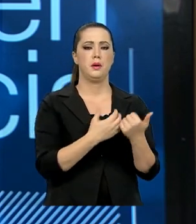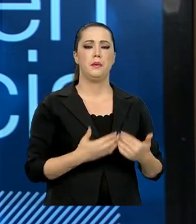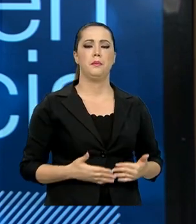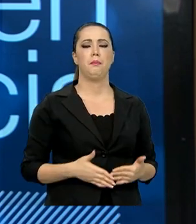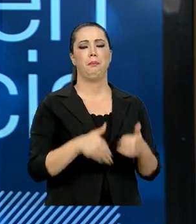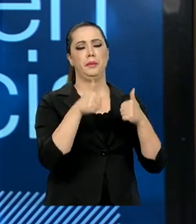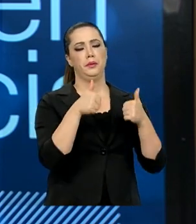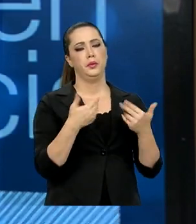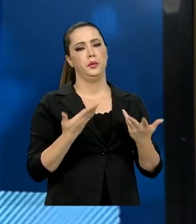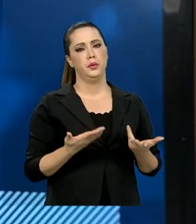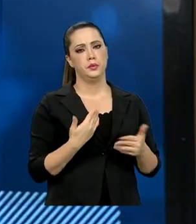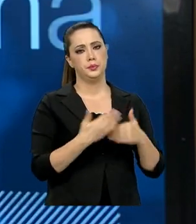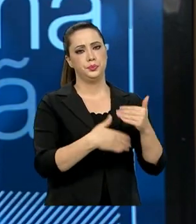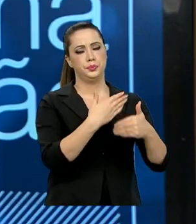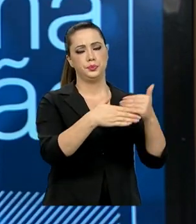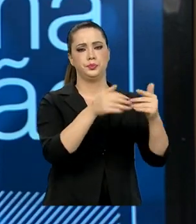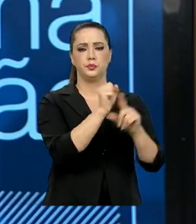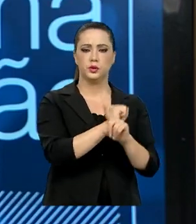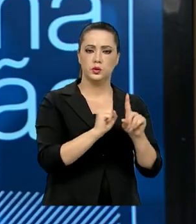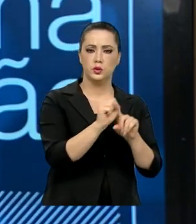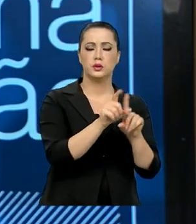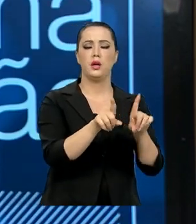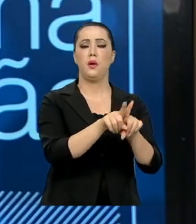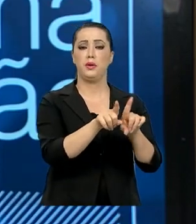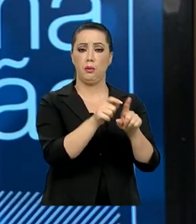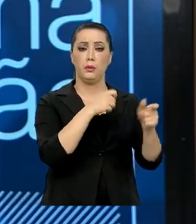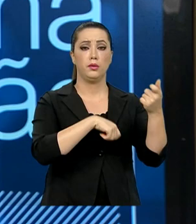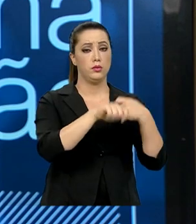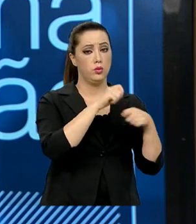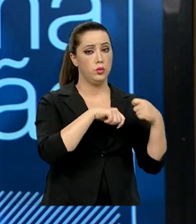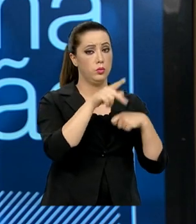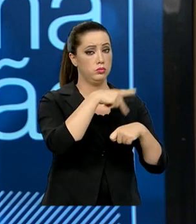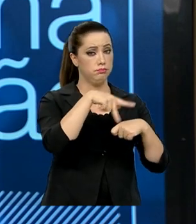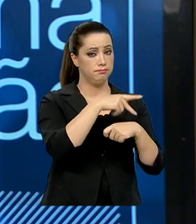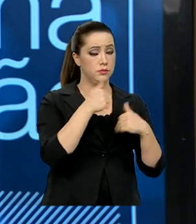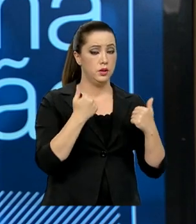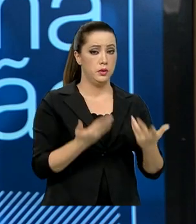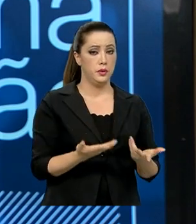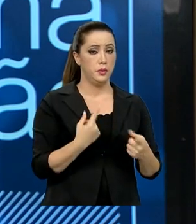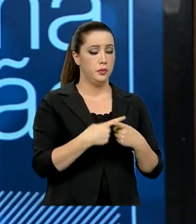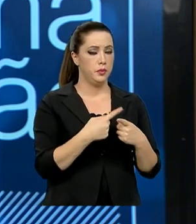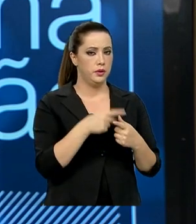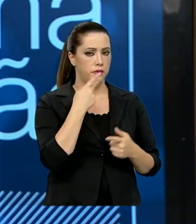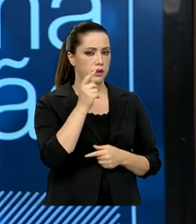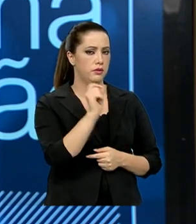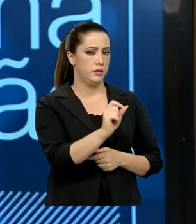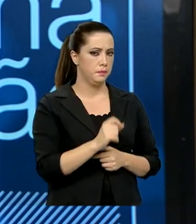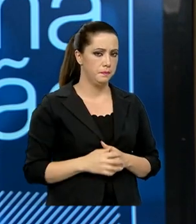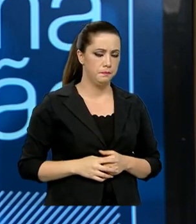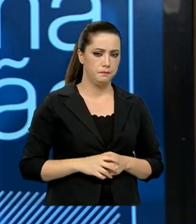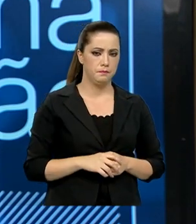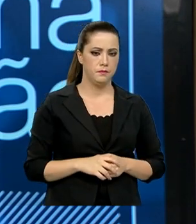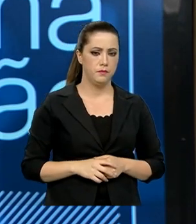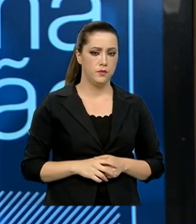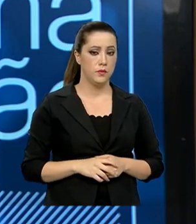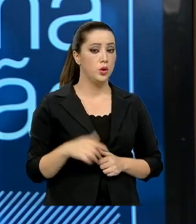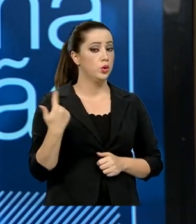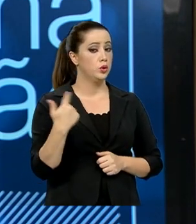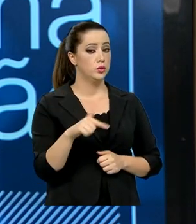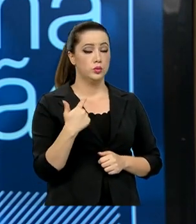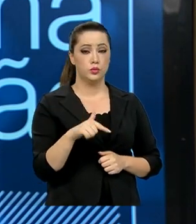maneira possível para o desenvolvimento social e econômico no país. Porque eu diria o seguinte, não há